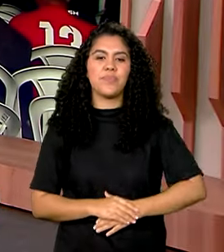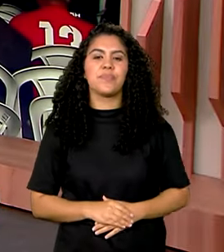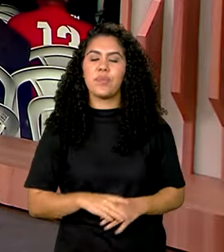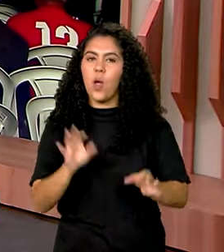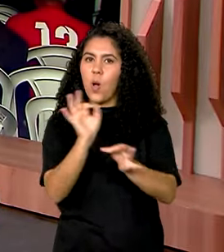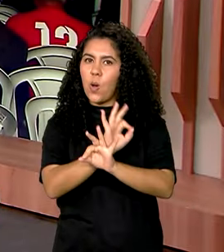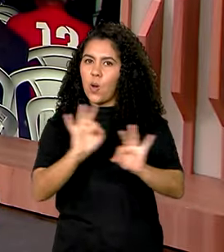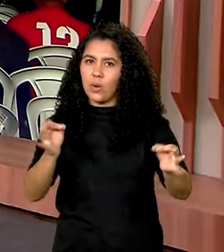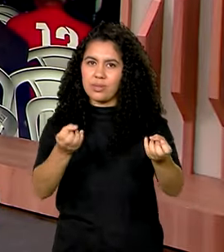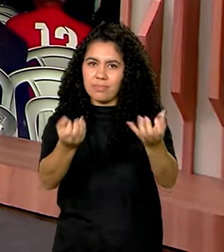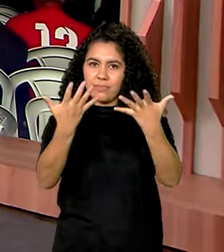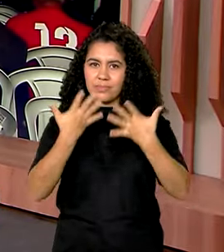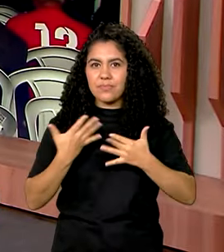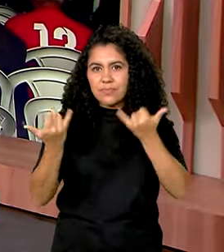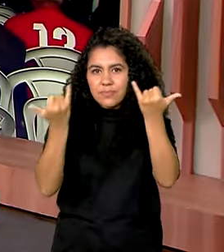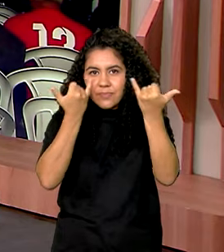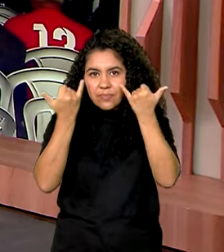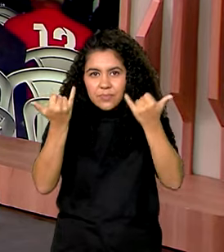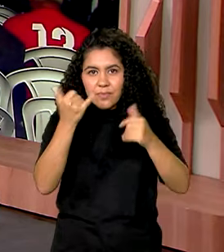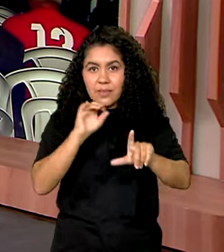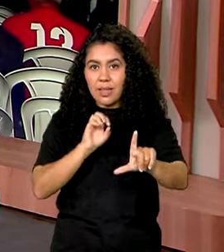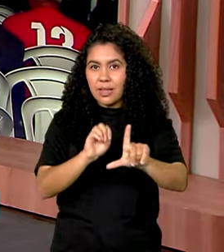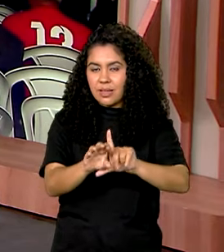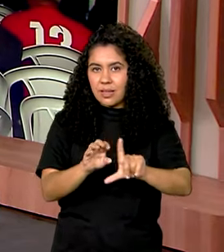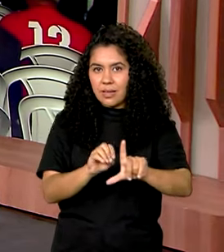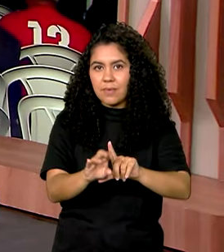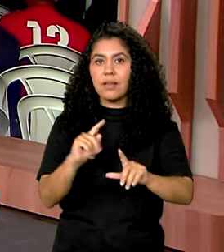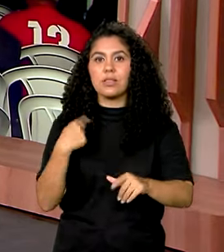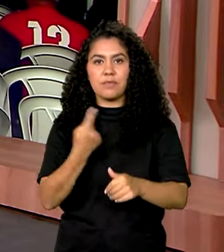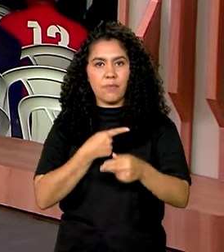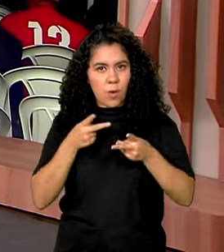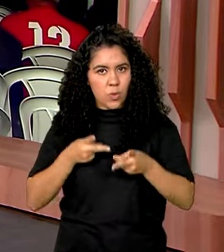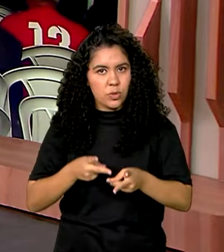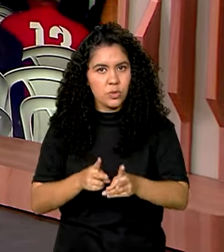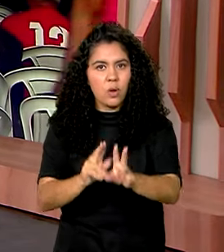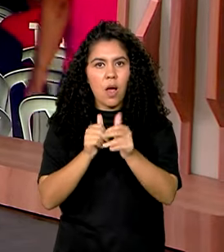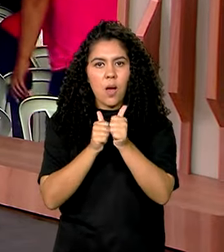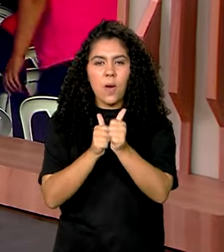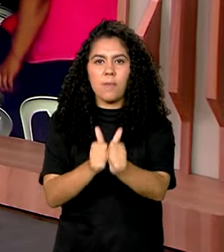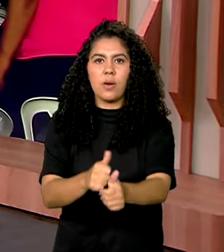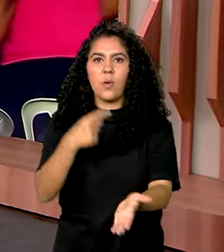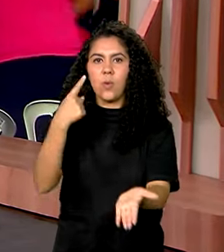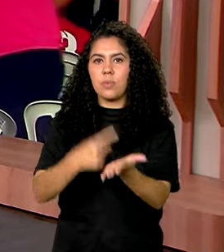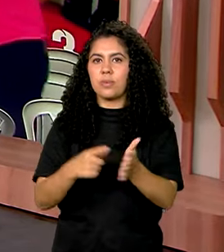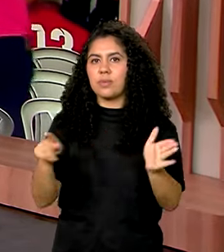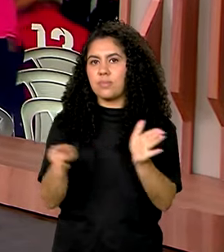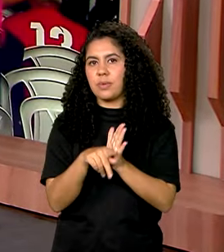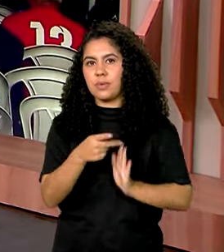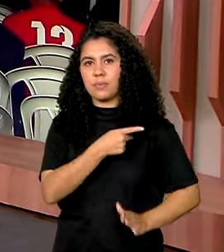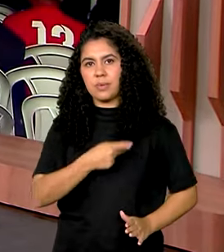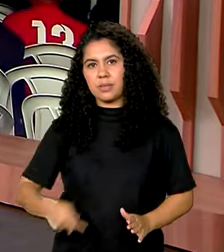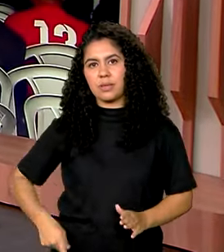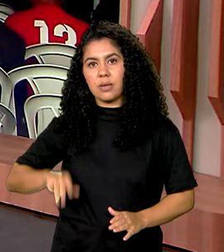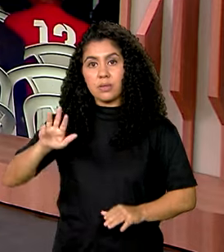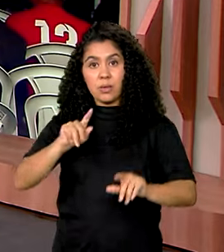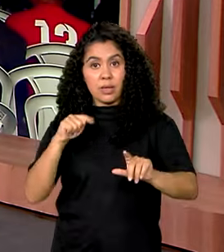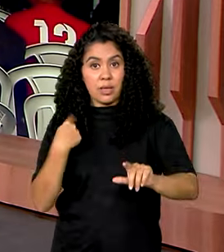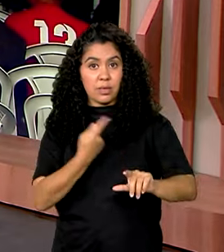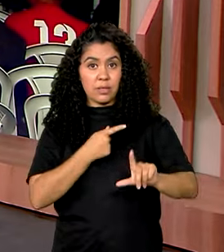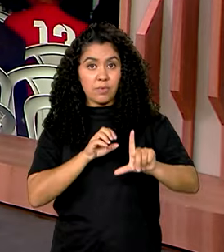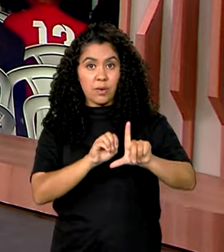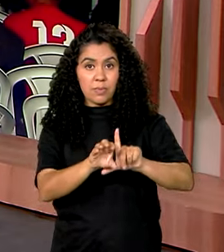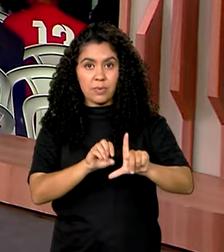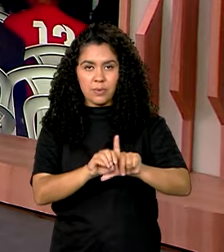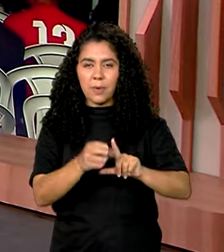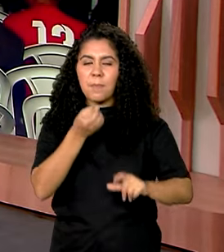Obrigada pelas suas informações ao vivo, direto de Salto. E a gente vai seguir acompanhando aí essa agenda do presidente Lula, que o Canal GOV vai transmitir ao vivo. Bom